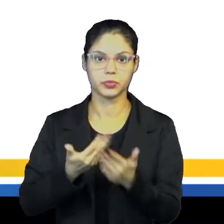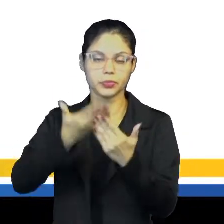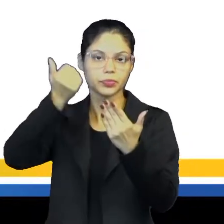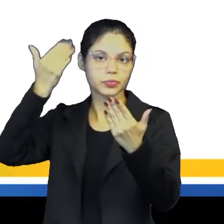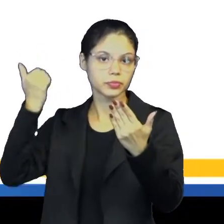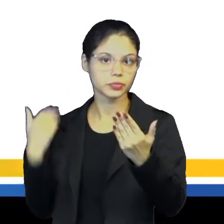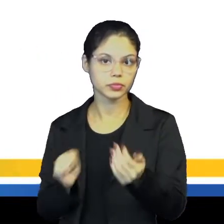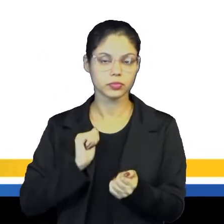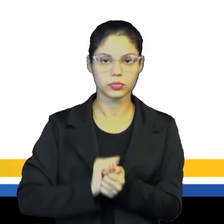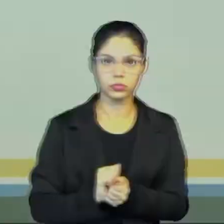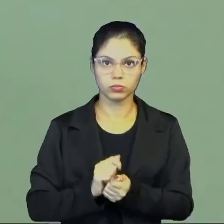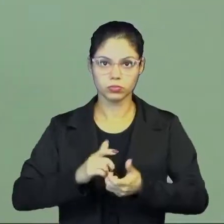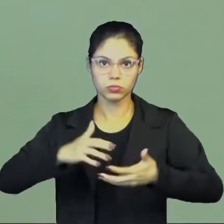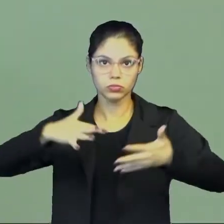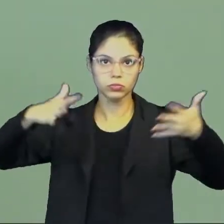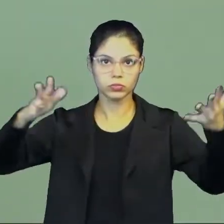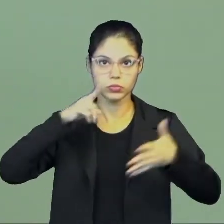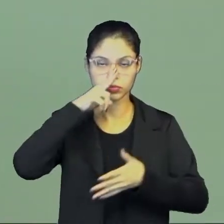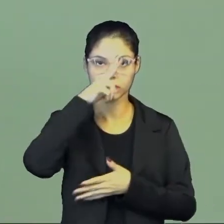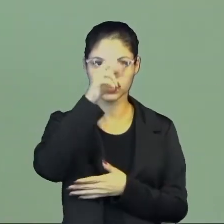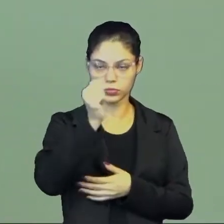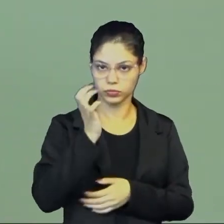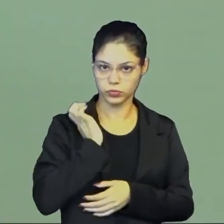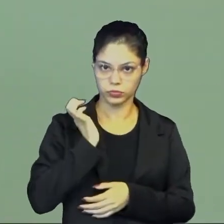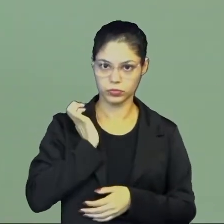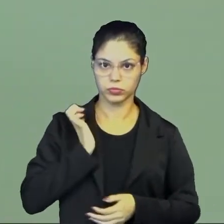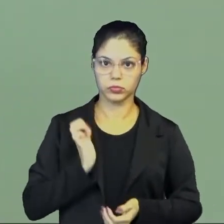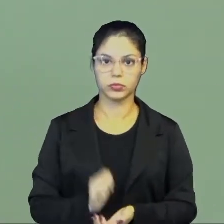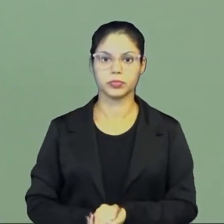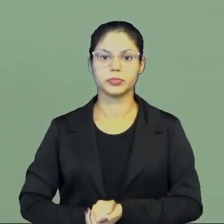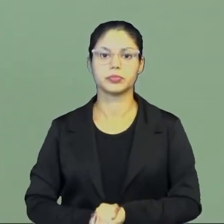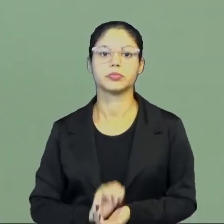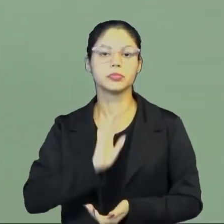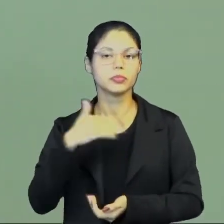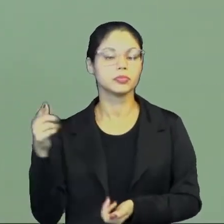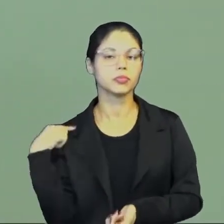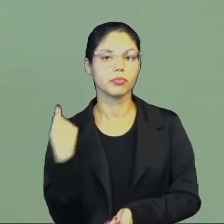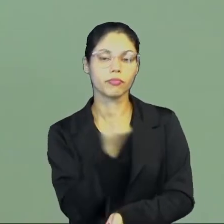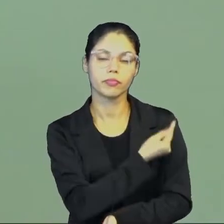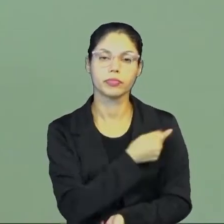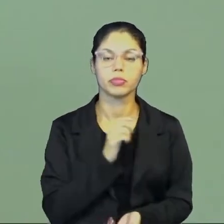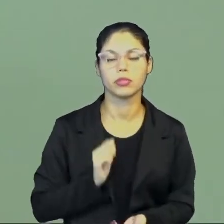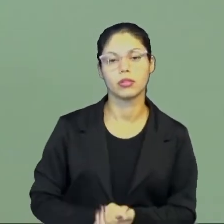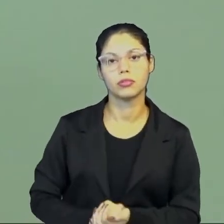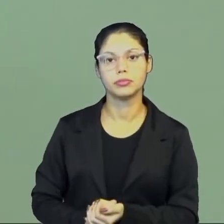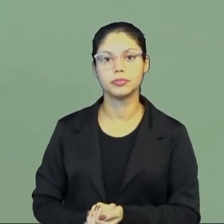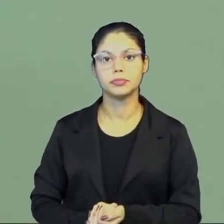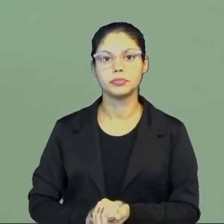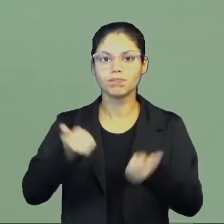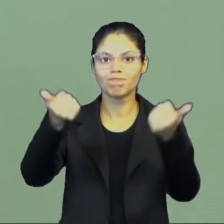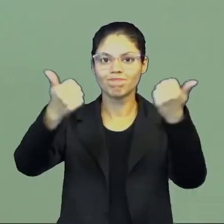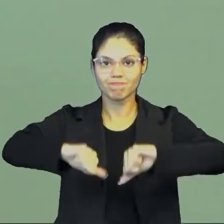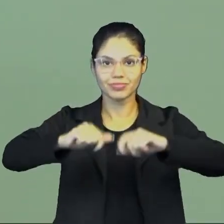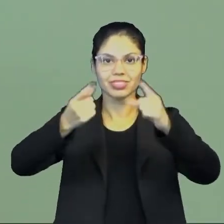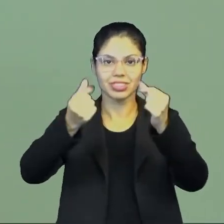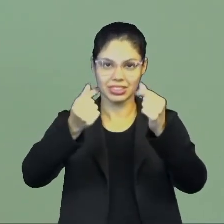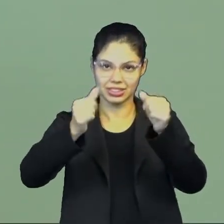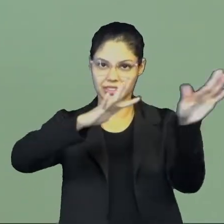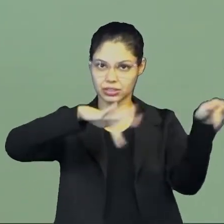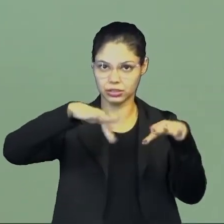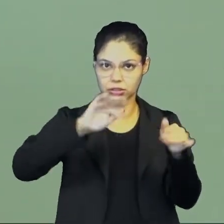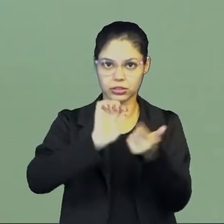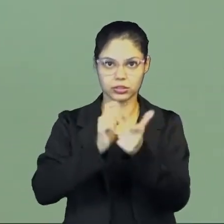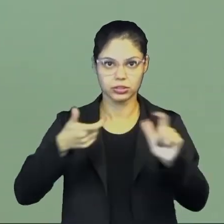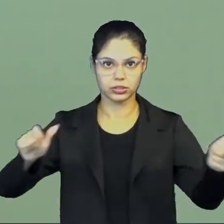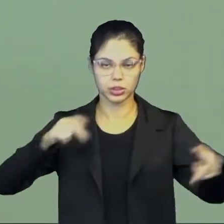a acumular riqueza e poder. Então, quando a gente fala dessa crise feudal, desse